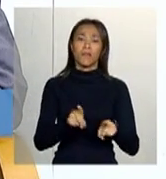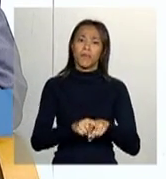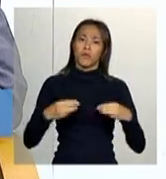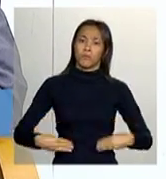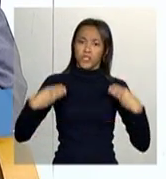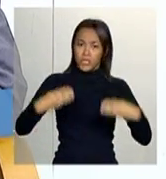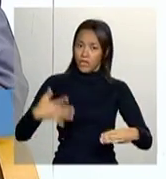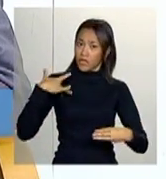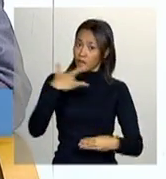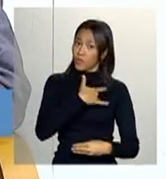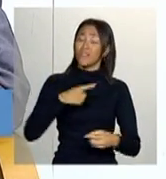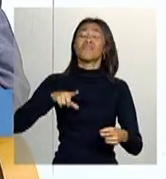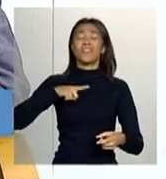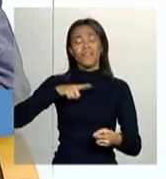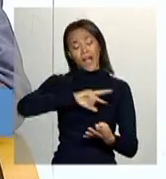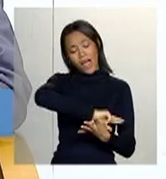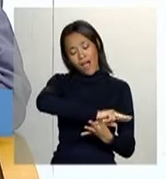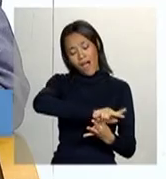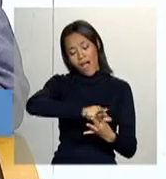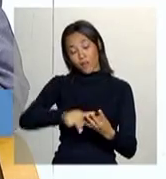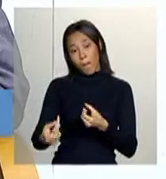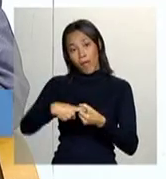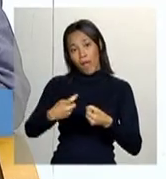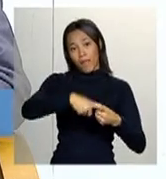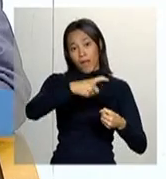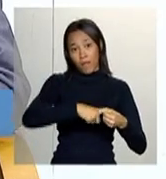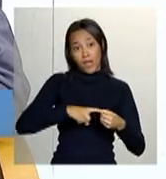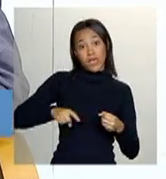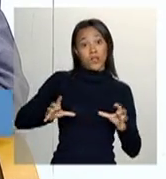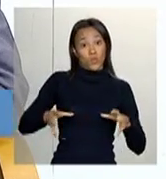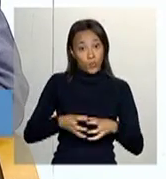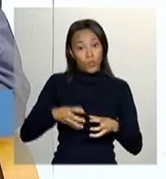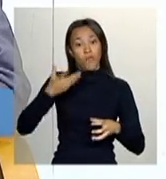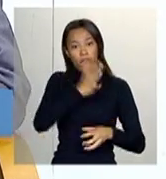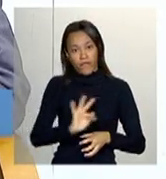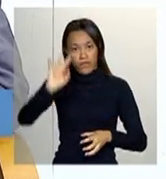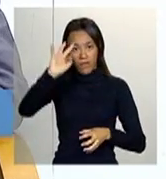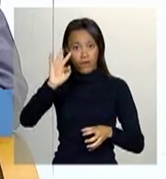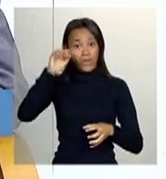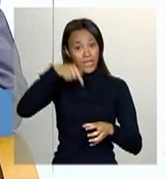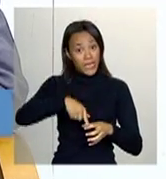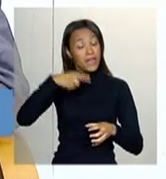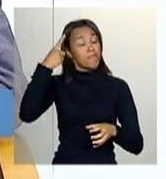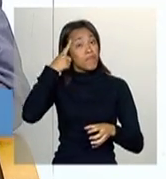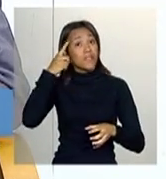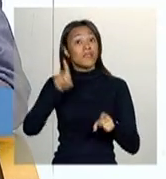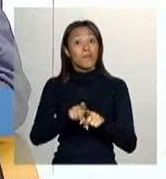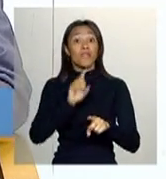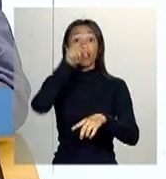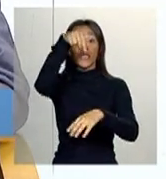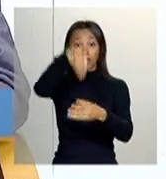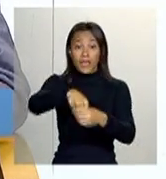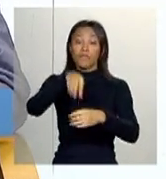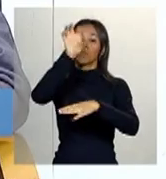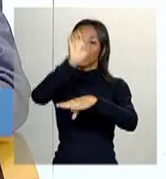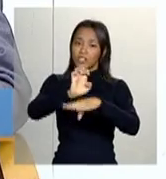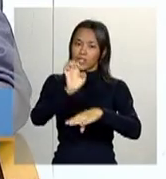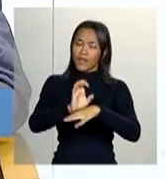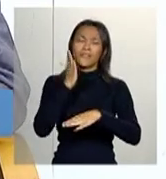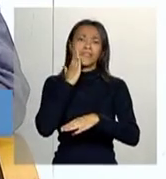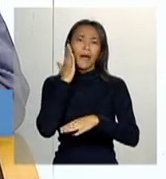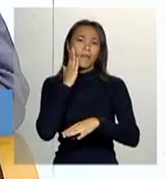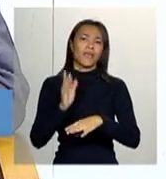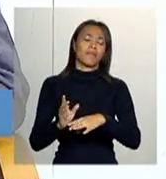parceiros no nível federal. Então, é importante fazer com que essas parcerias se reflitam também nos estados. Nessa perspectiva, a gente sabe que todo mundo lá